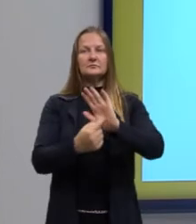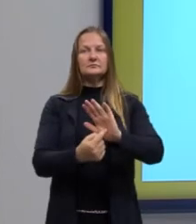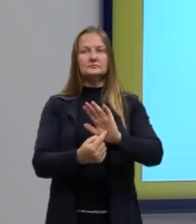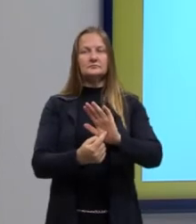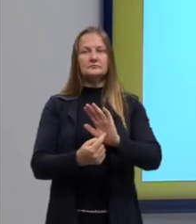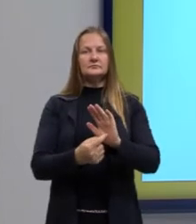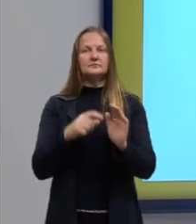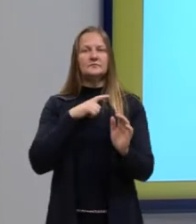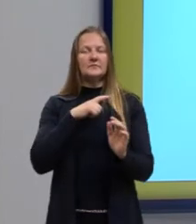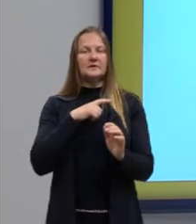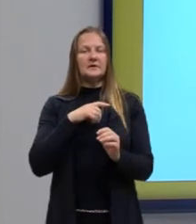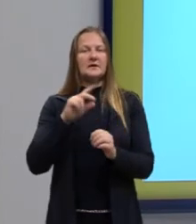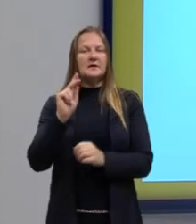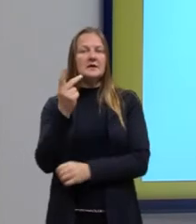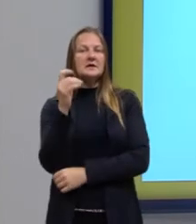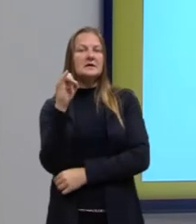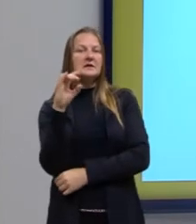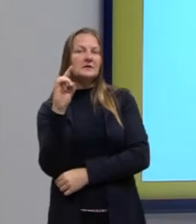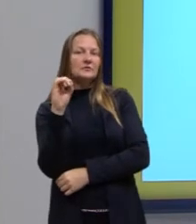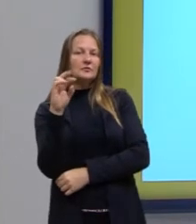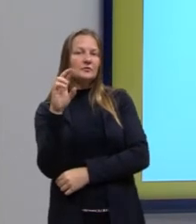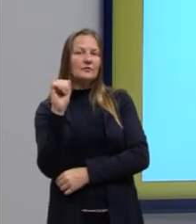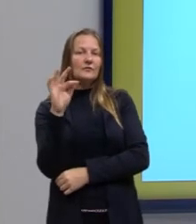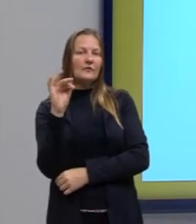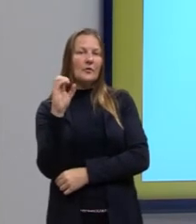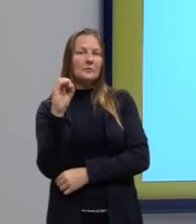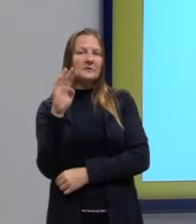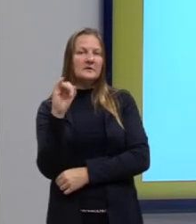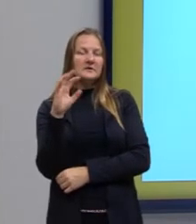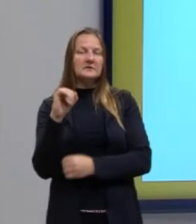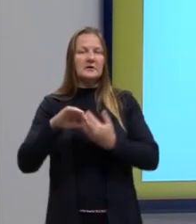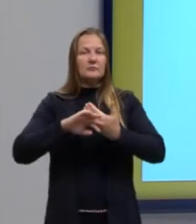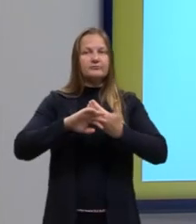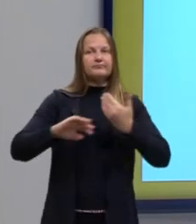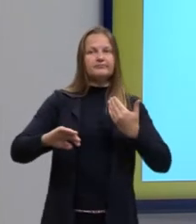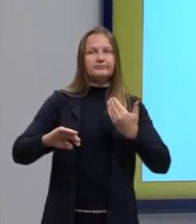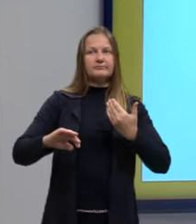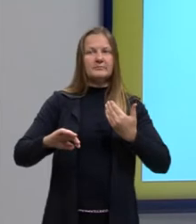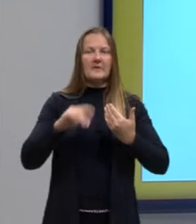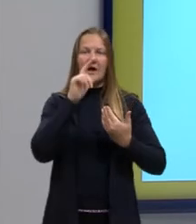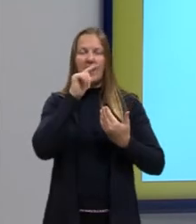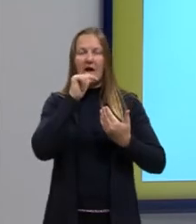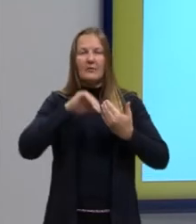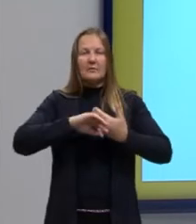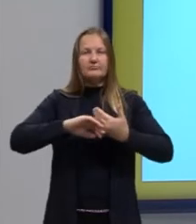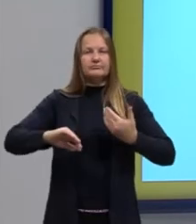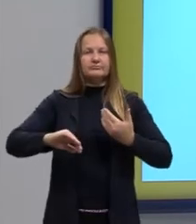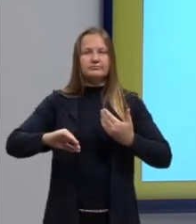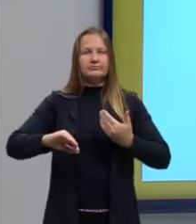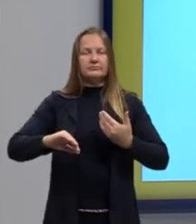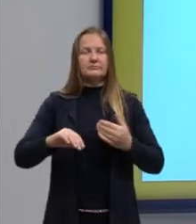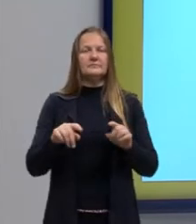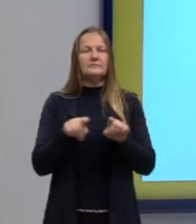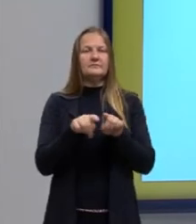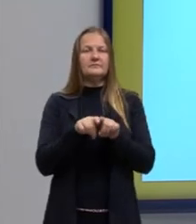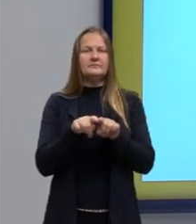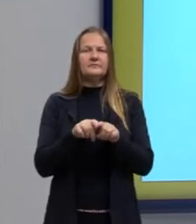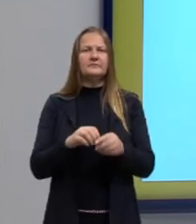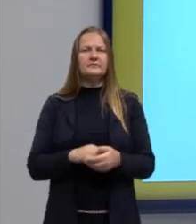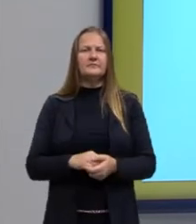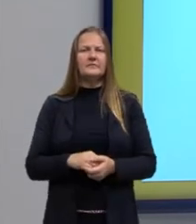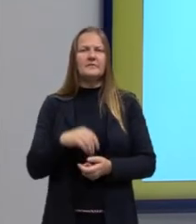partes hidrofóbicas que são repelentes de água, que também são chamadas de